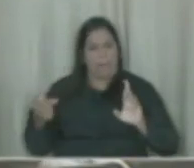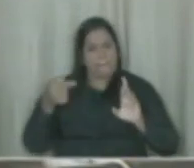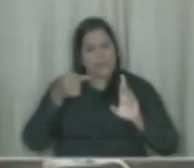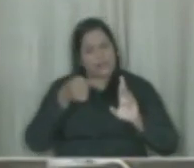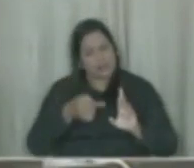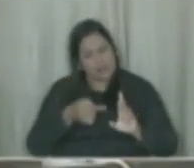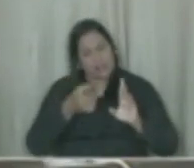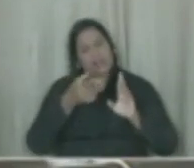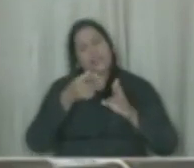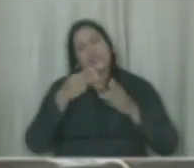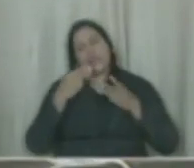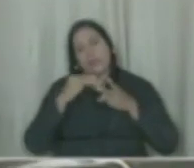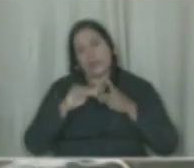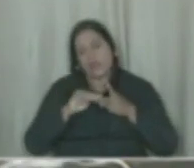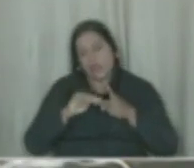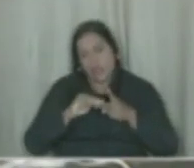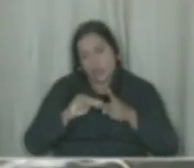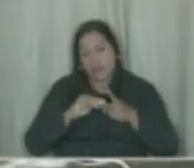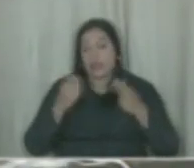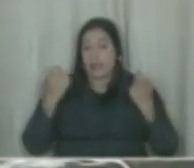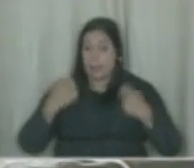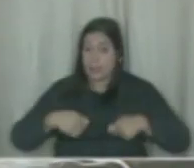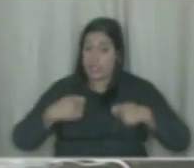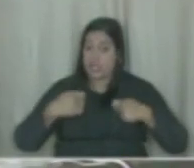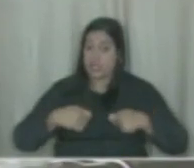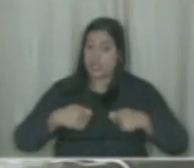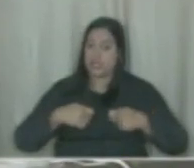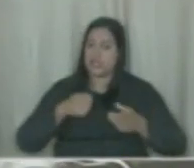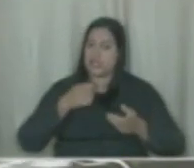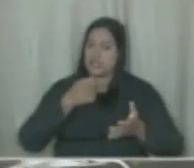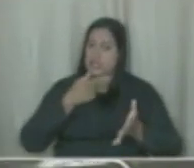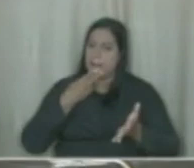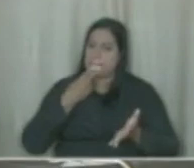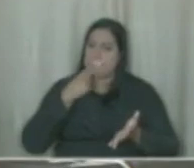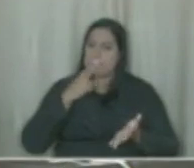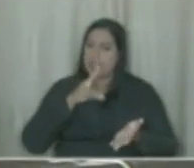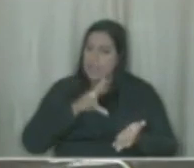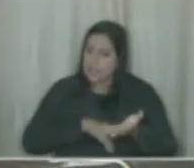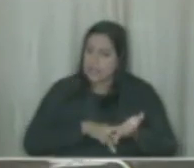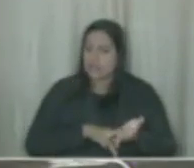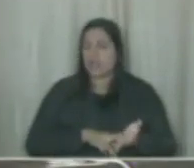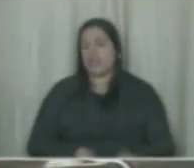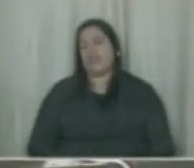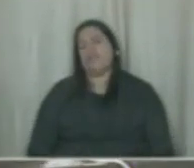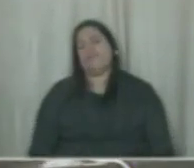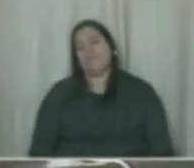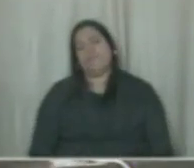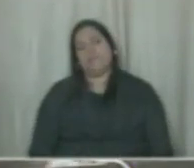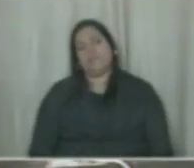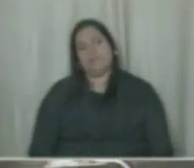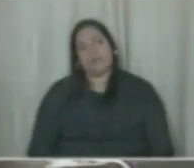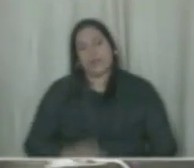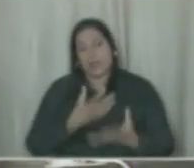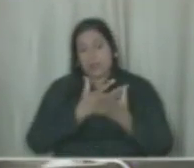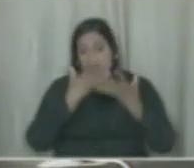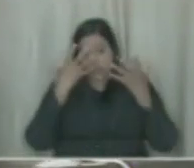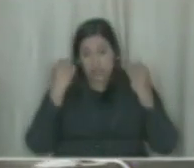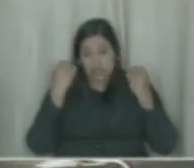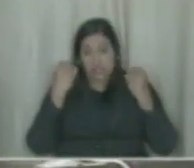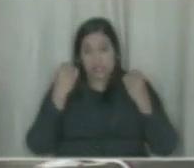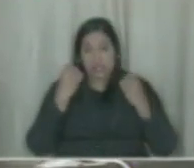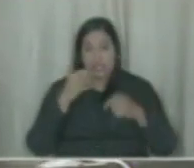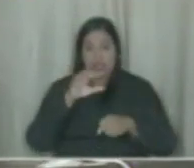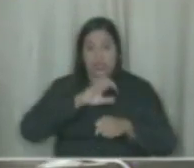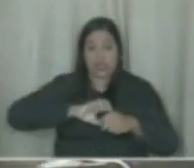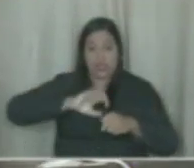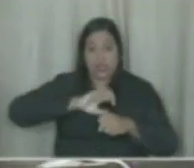ela precisa ser responsabilizada. Não podemos esquecer da nossa companheira de partido,